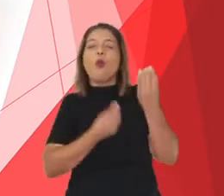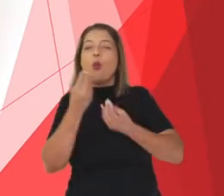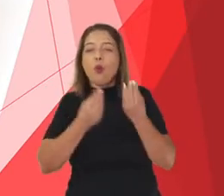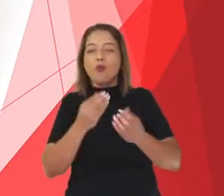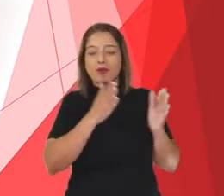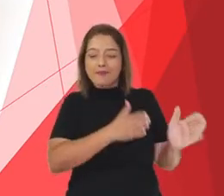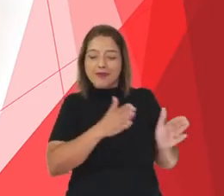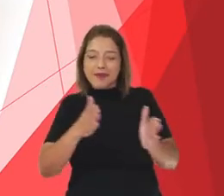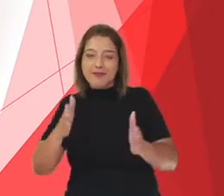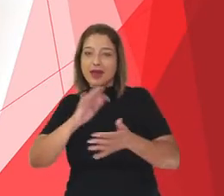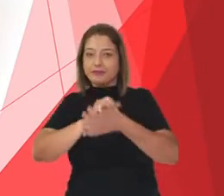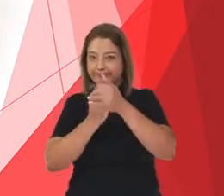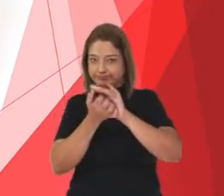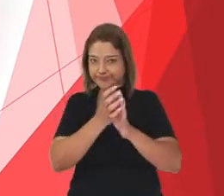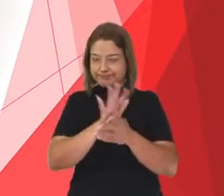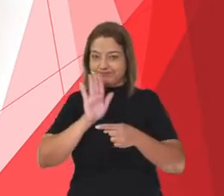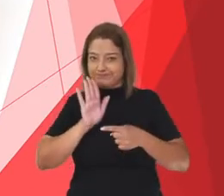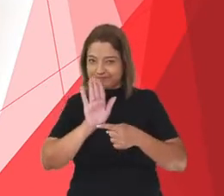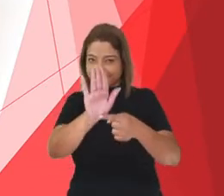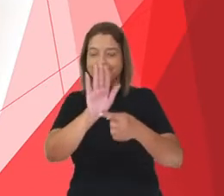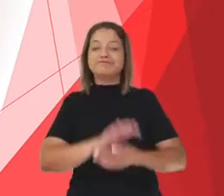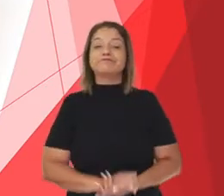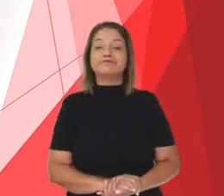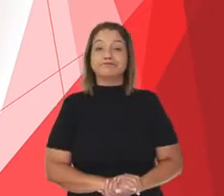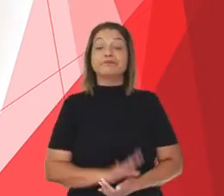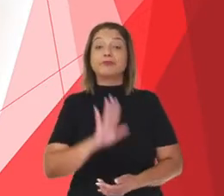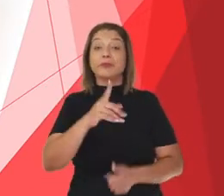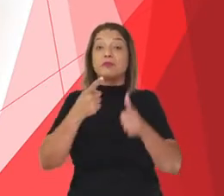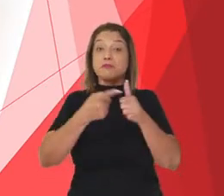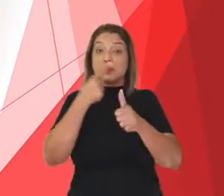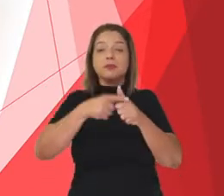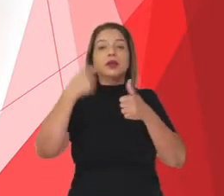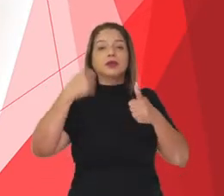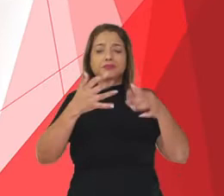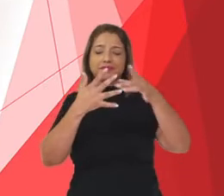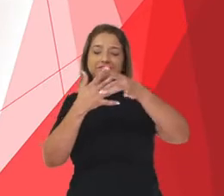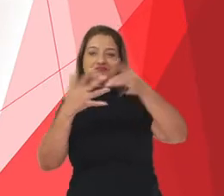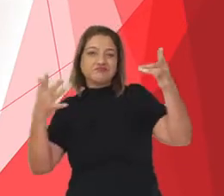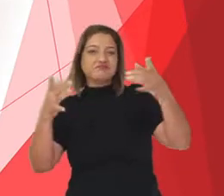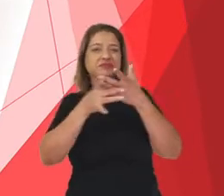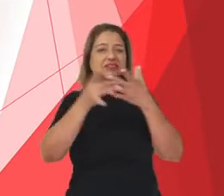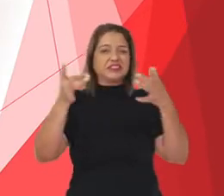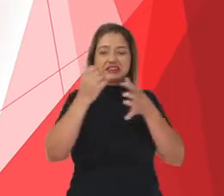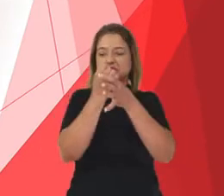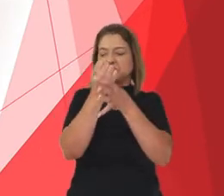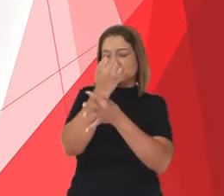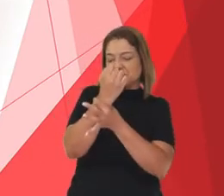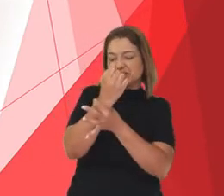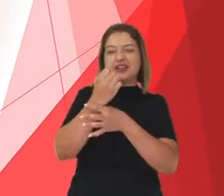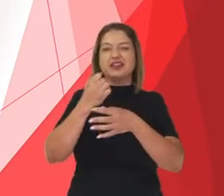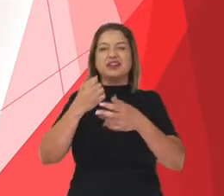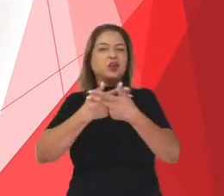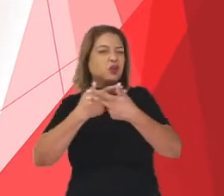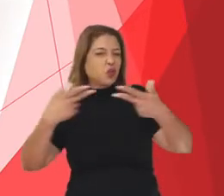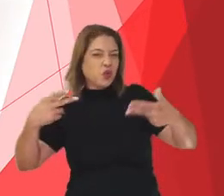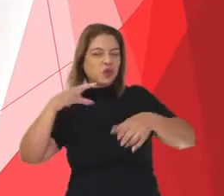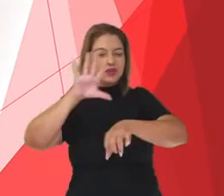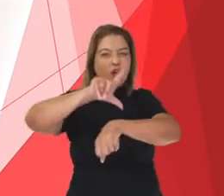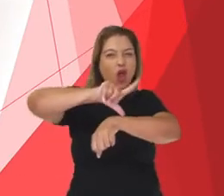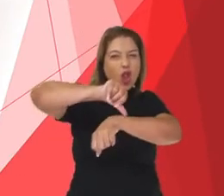mãos? Primeiro, você deve retirar todos os adornos das mãos. Anéis,